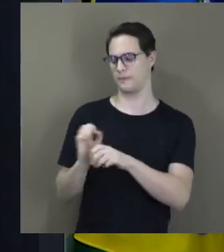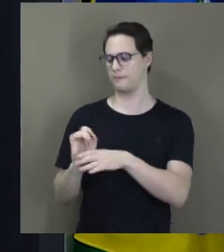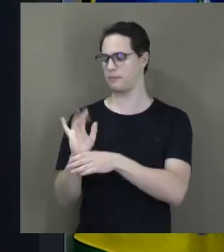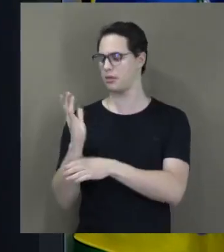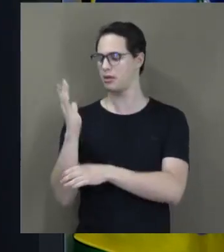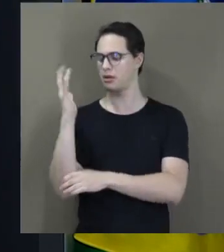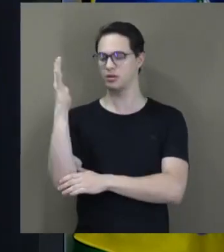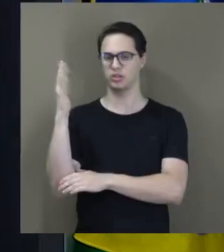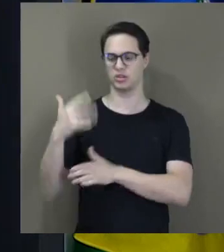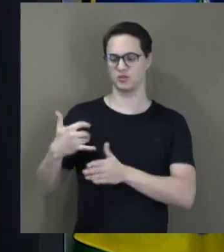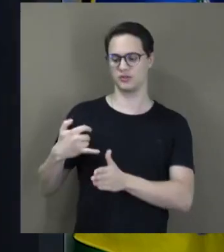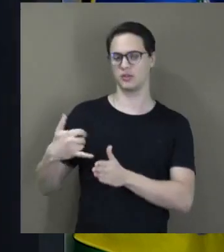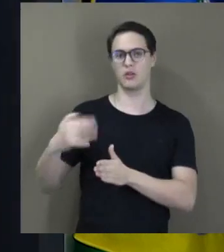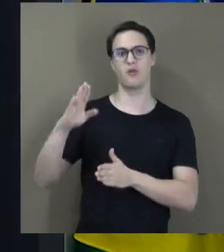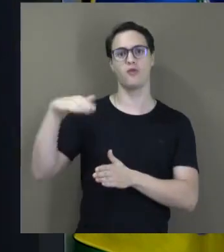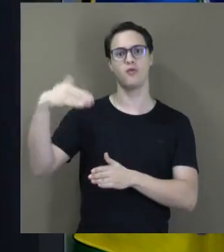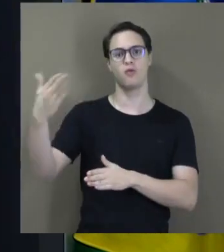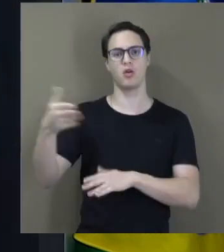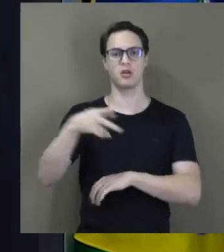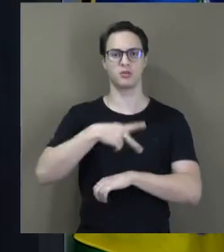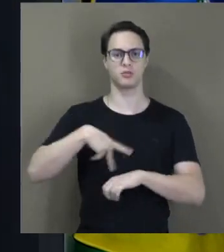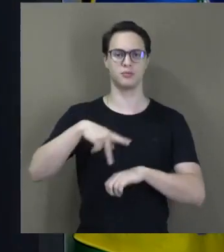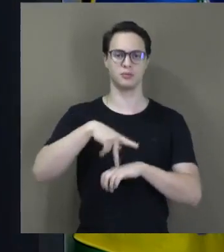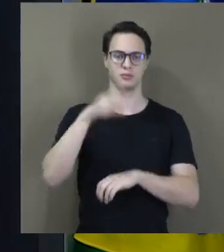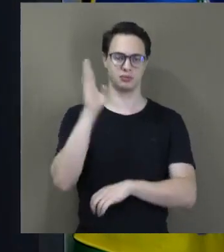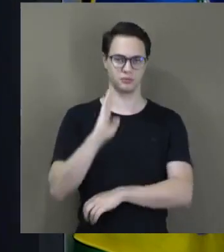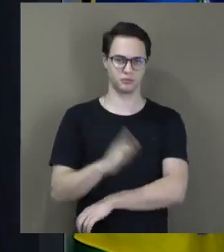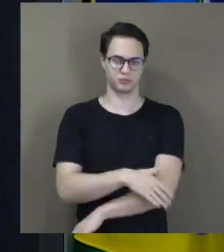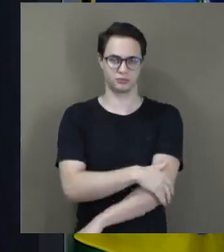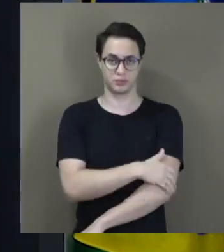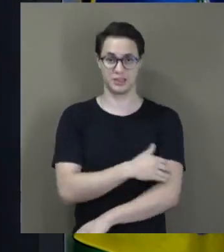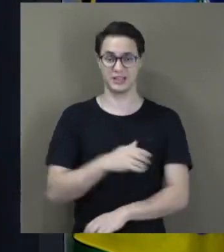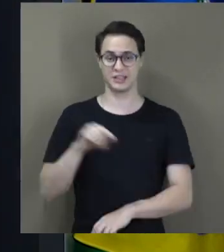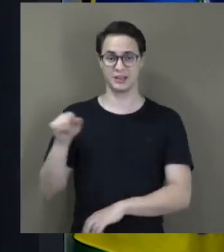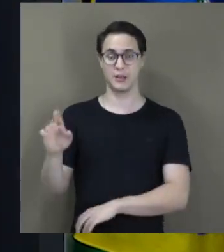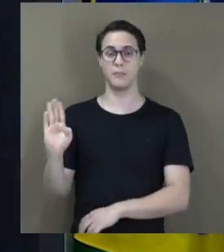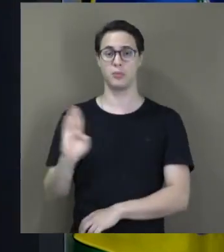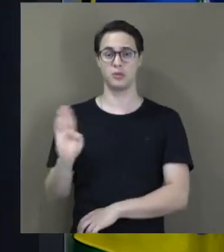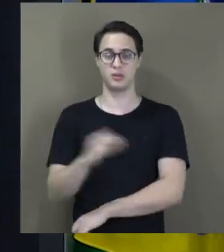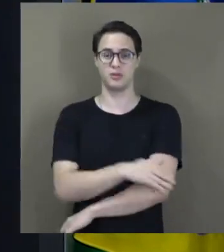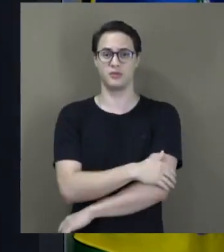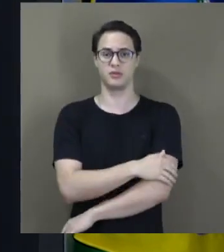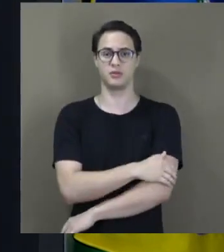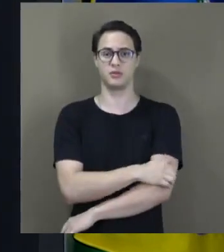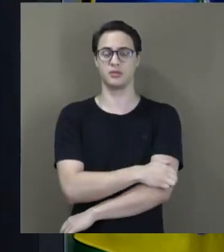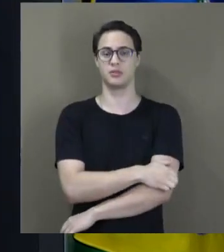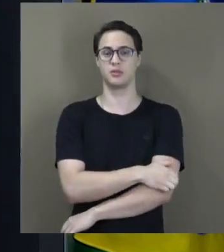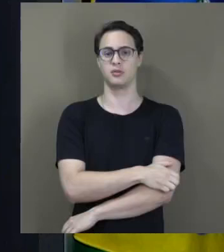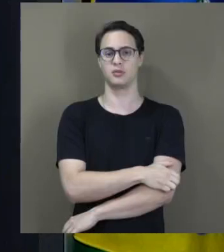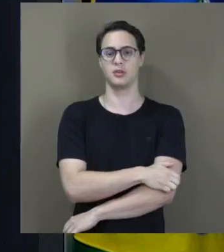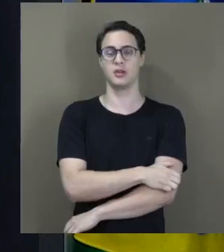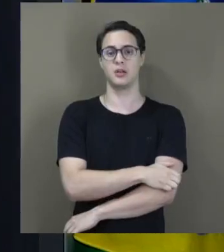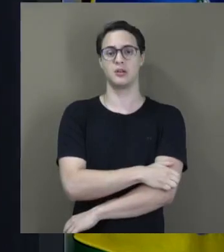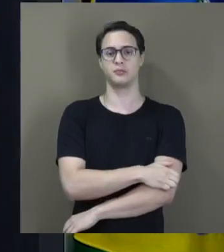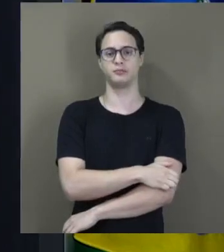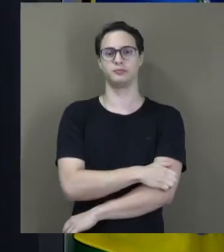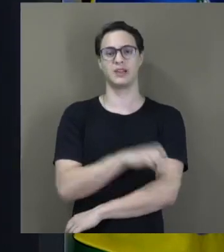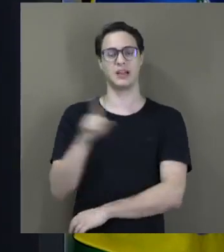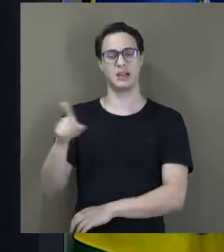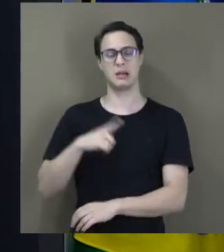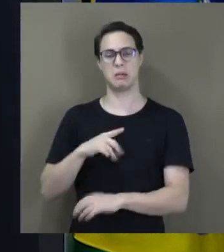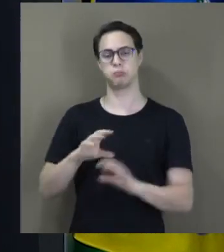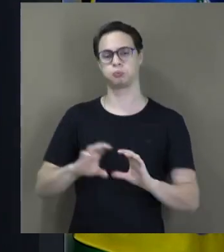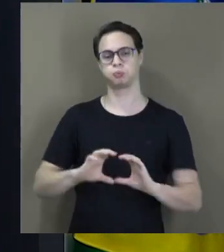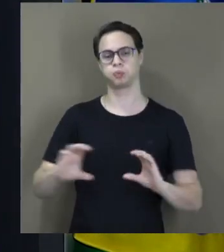fora do Brasil. Um país onde a produção de gás vem caindo por falta de investimentos e